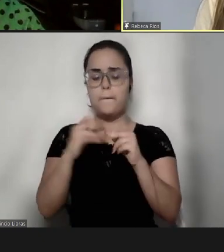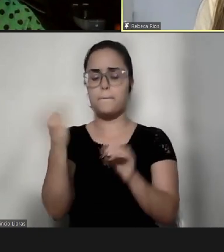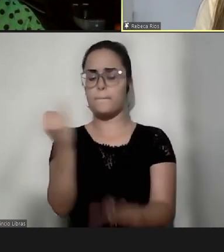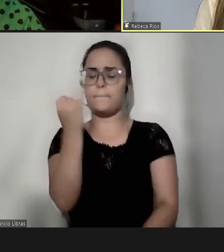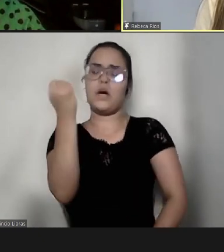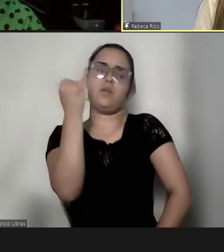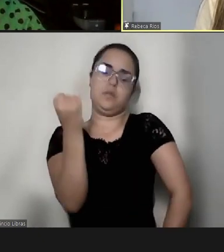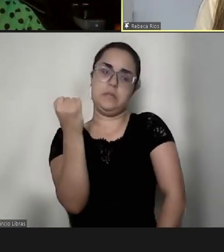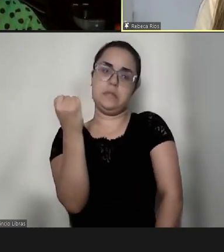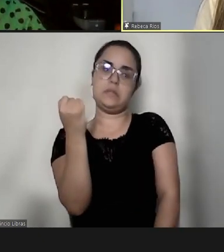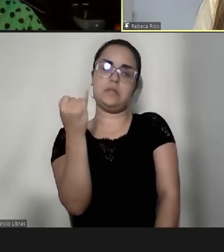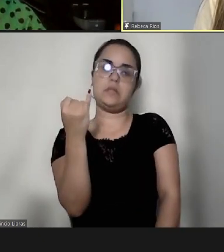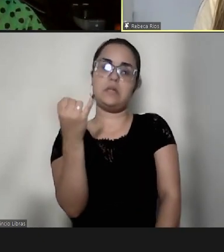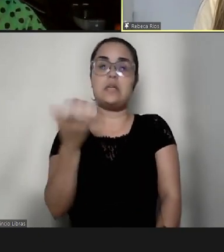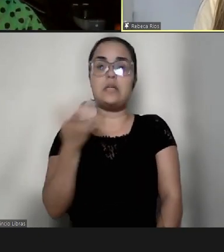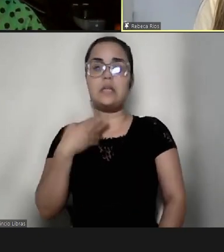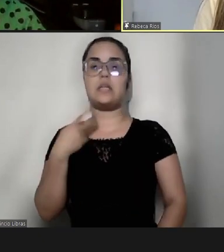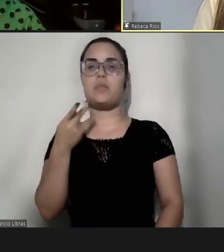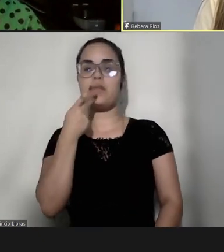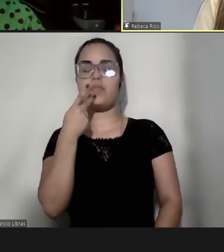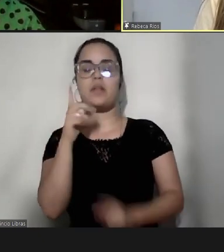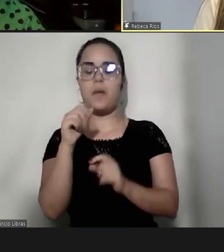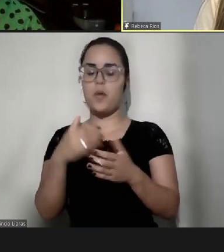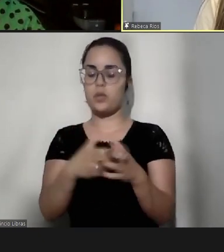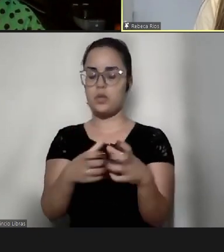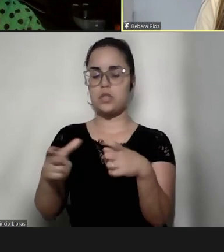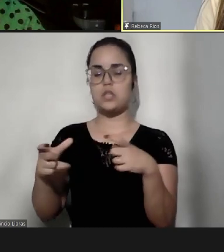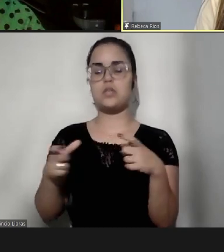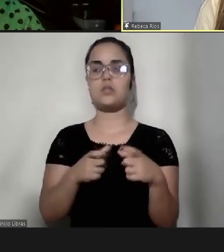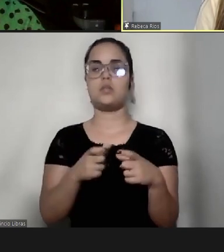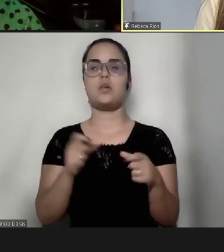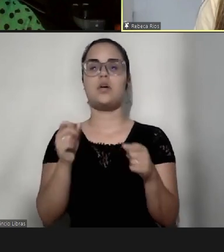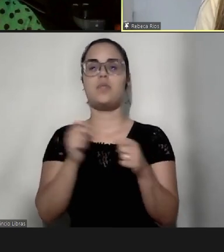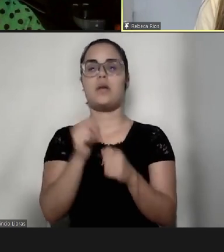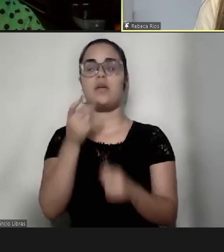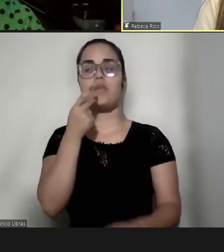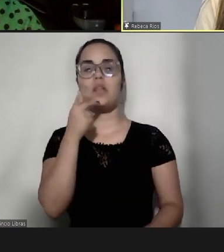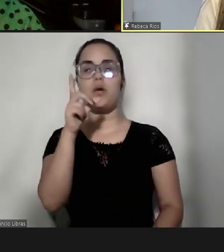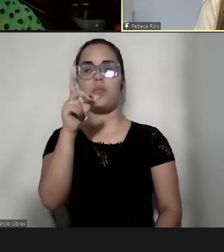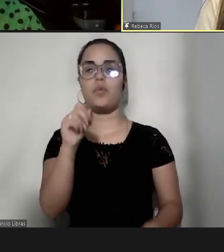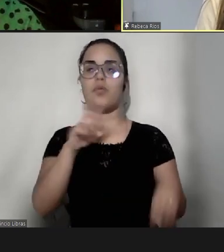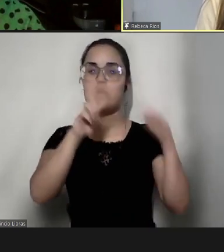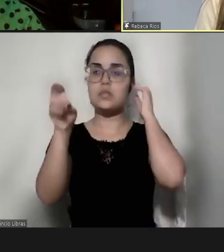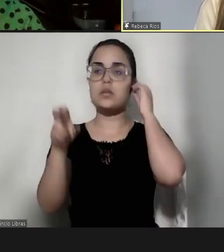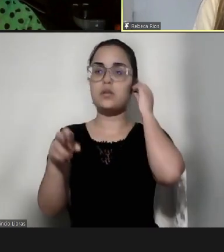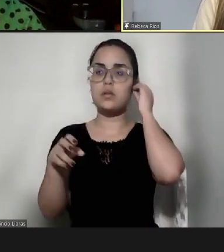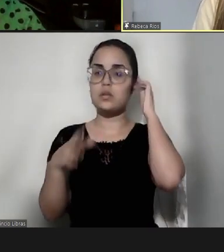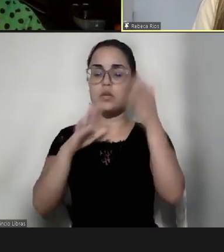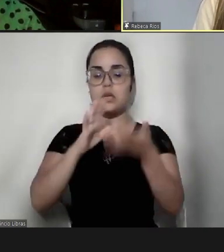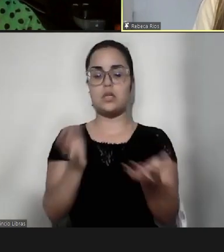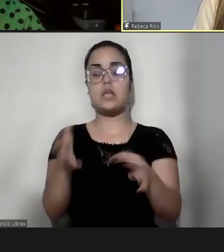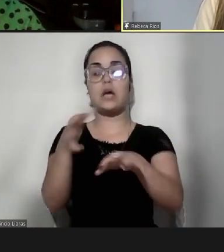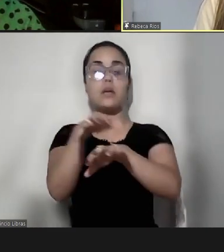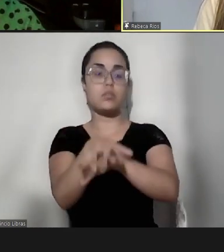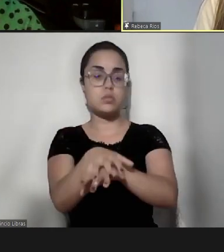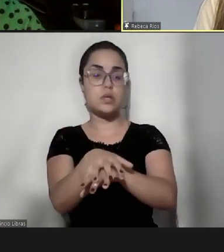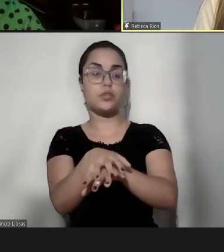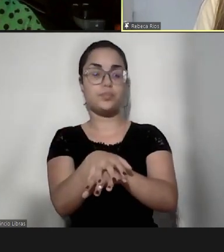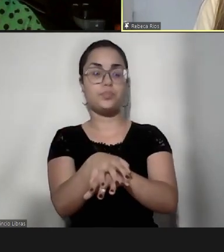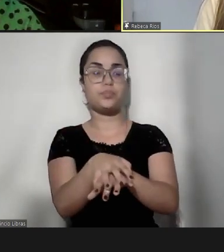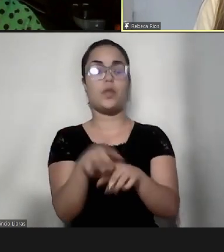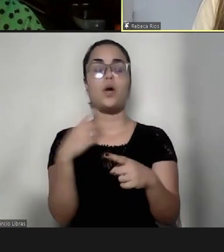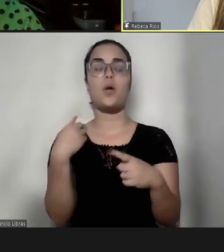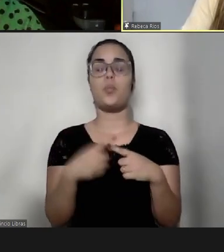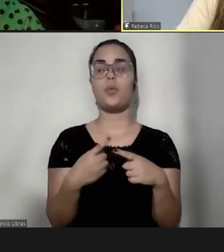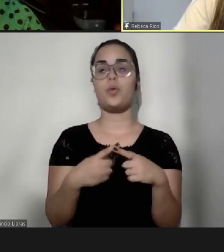E eu também queria aproveitar um pouquinho esse espaço, sabe, Andresa, para falar um pouquinho dessa questão da inclusão, porque eu,